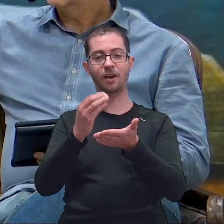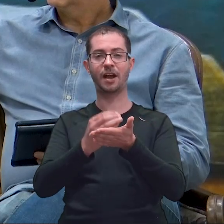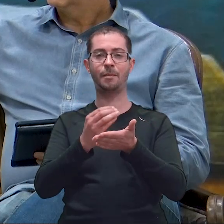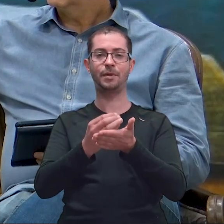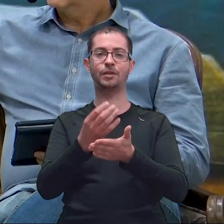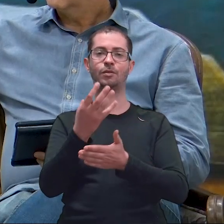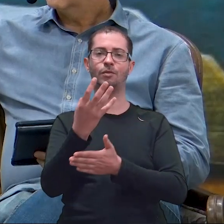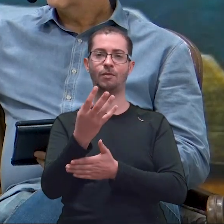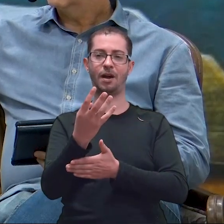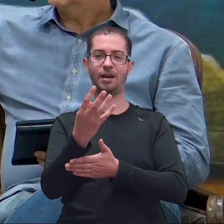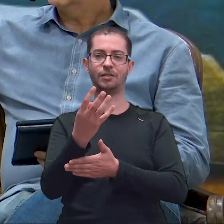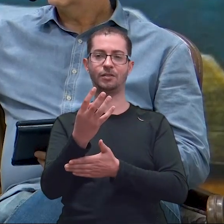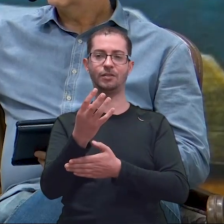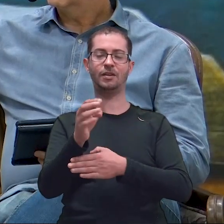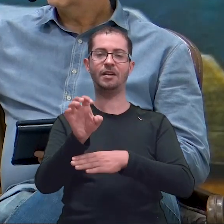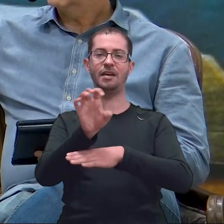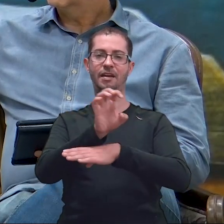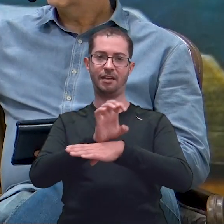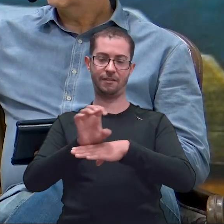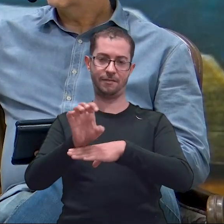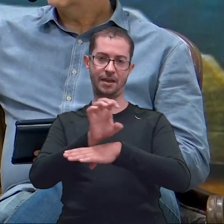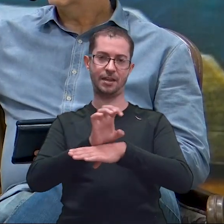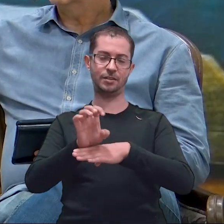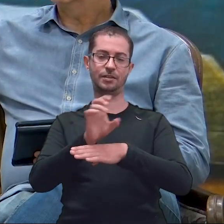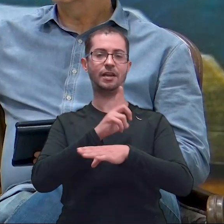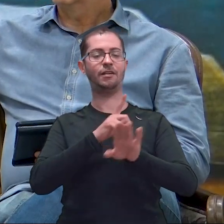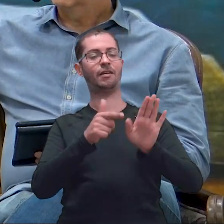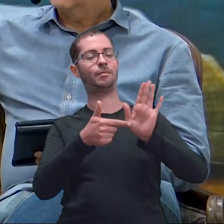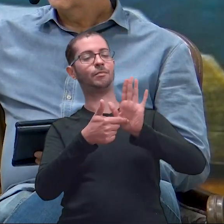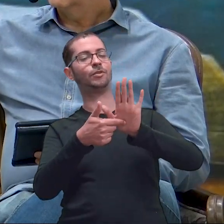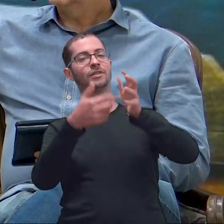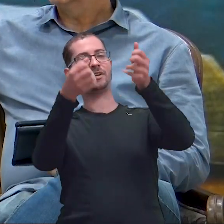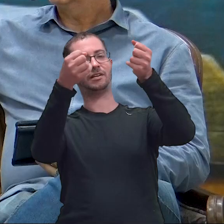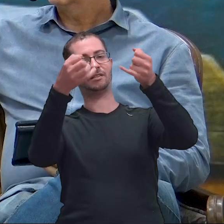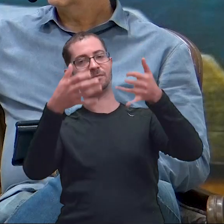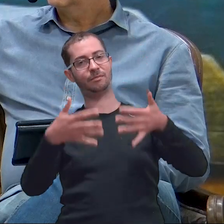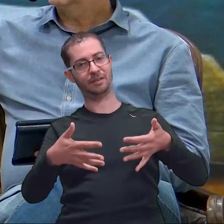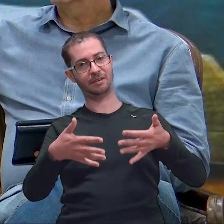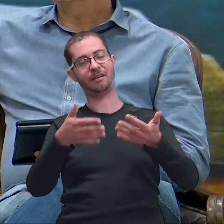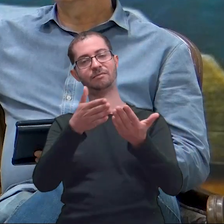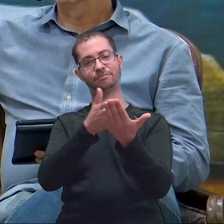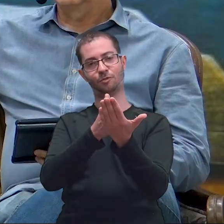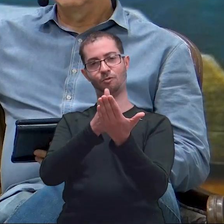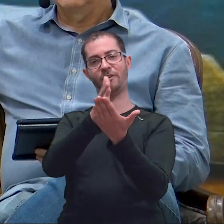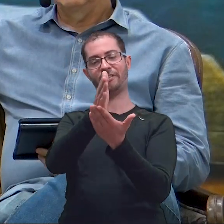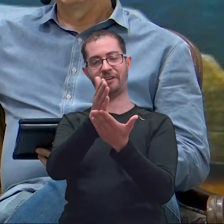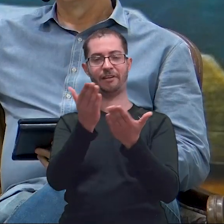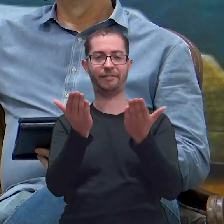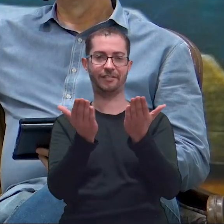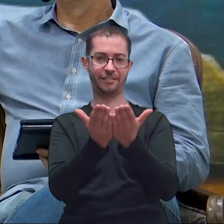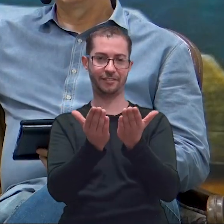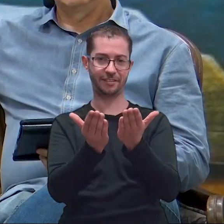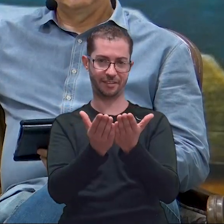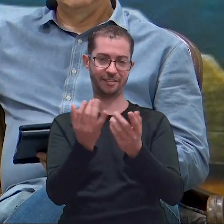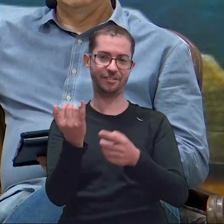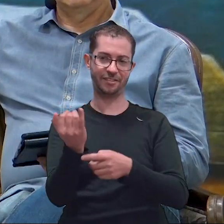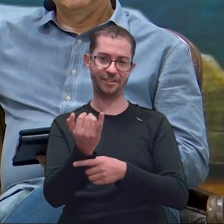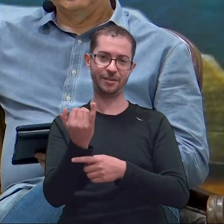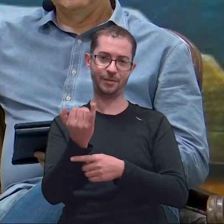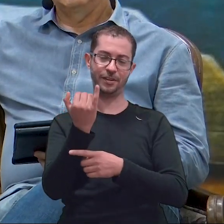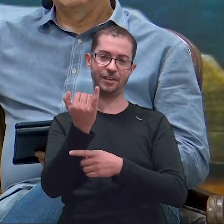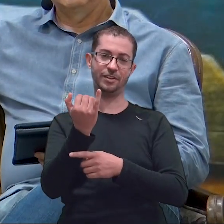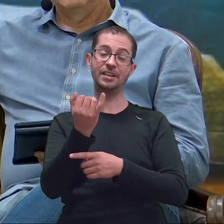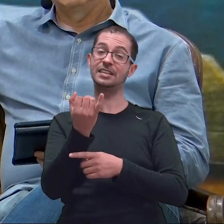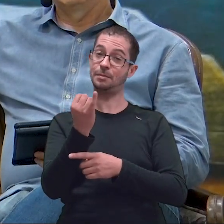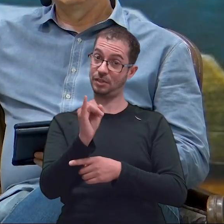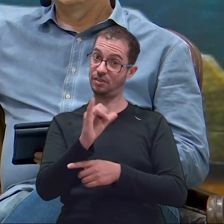de Efésios, ele vai falar ali do andar cristão, que é muito precioso. Então, depois invista mais um tempinho aí e leia o capítulo